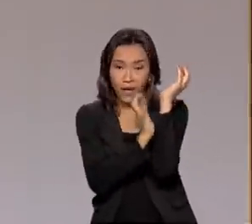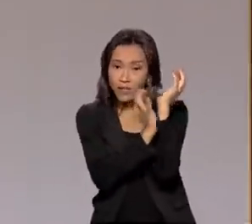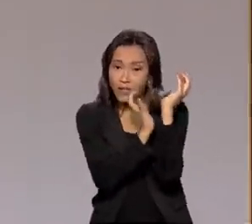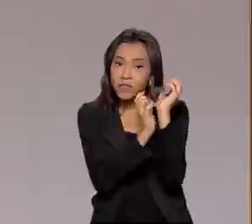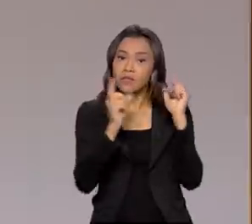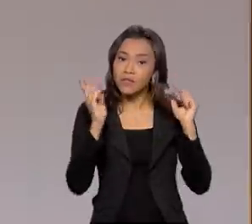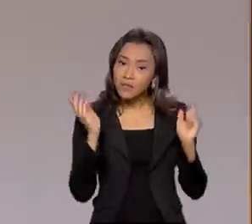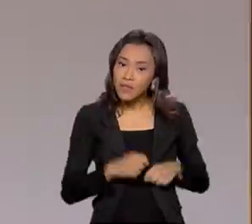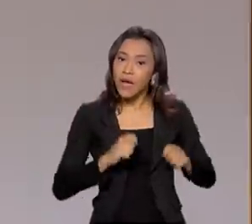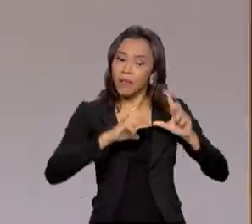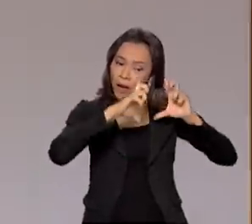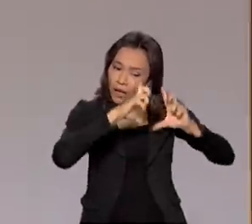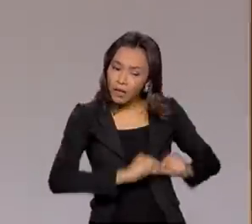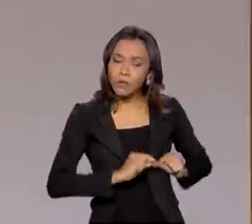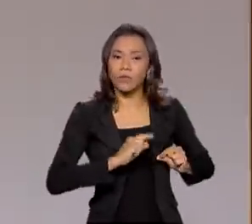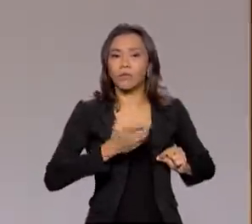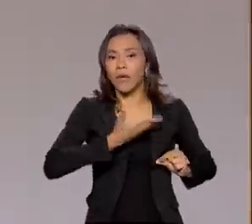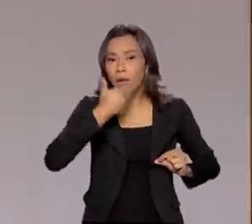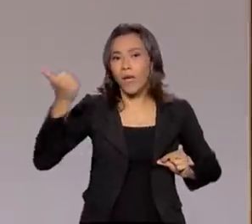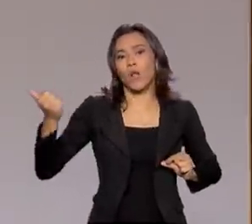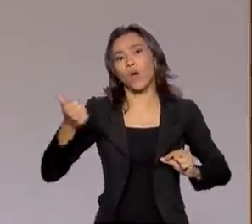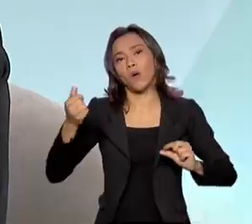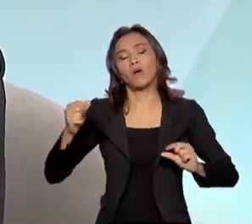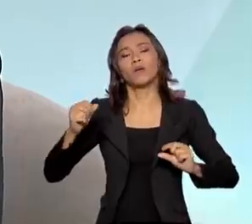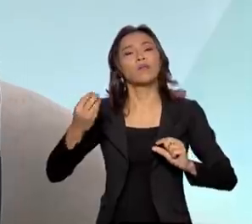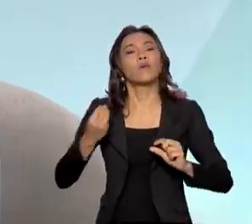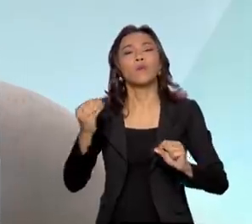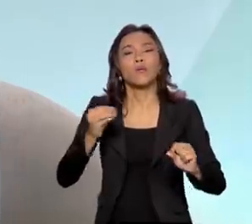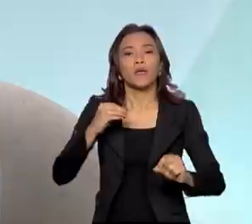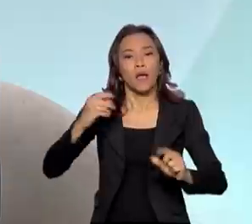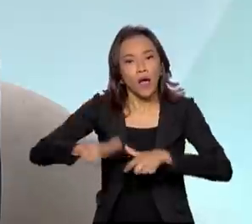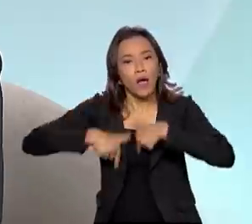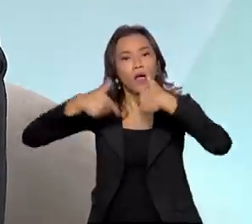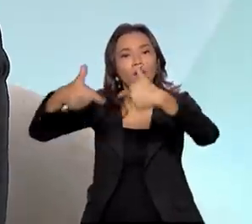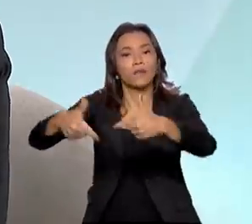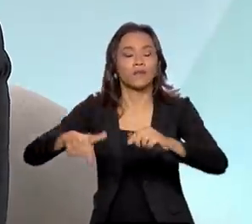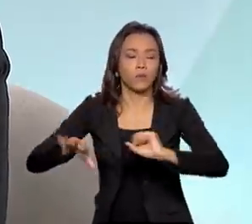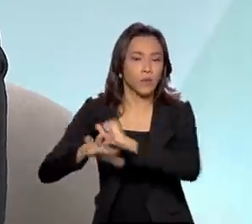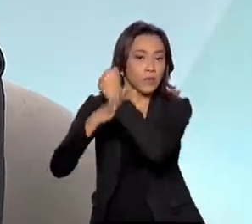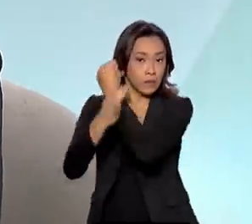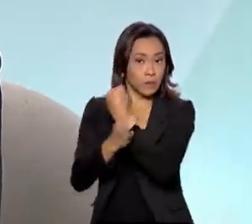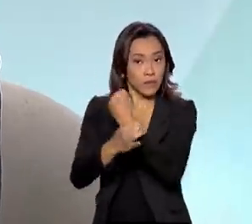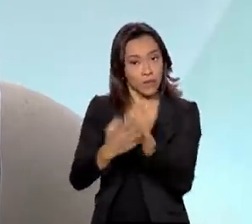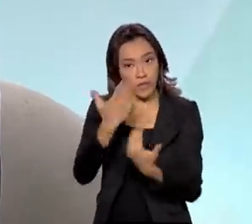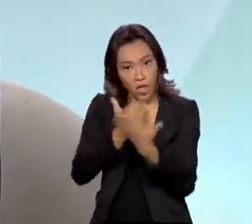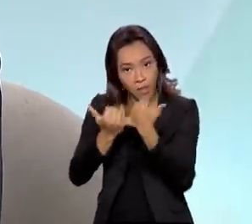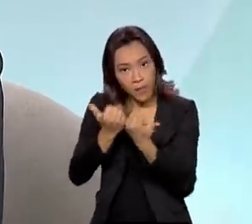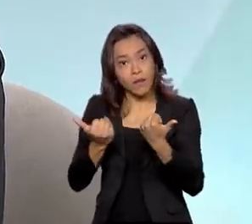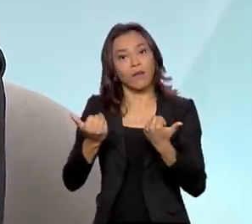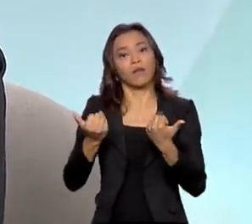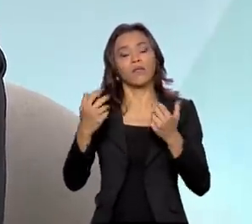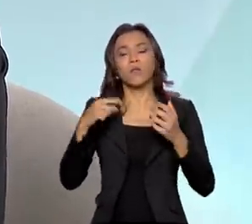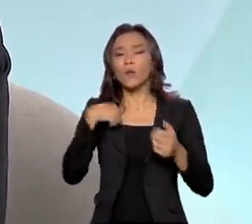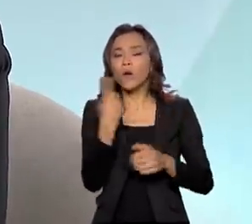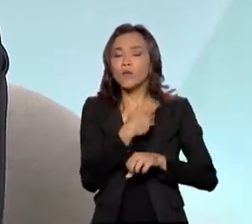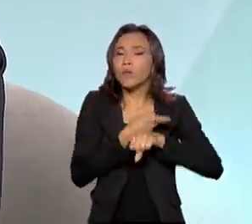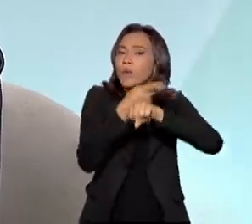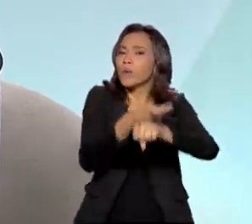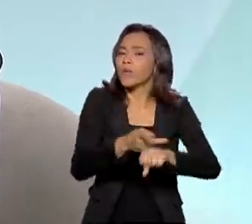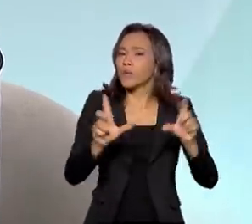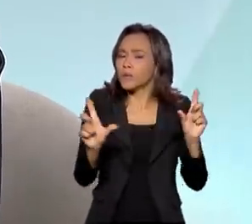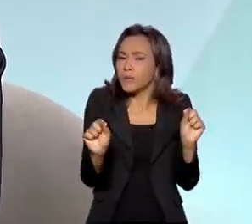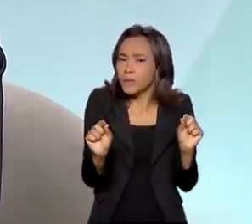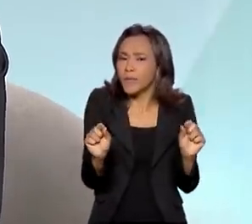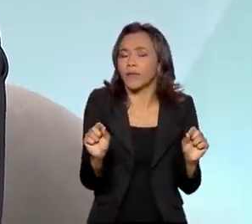visando justamente uma maior eficácia na segurança alimentar e nutricional do seu povo. Então, o que estamos buscando agora? É também